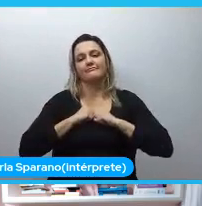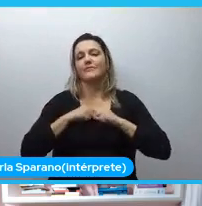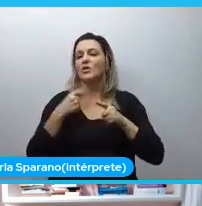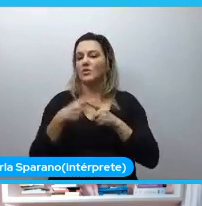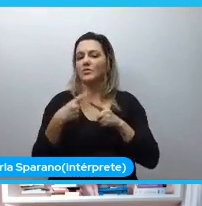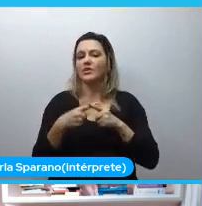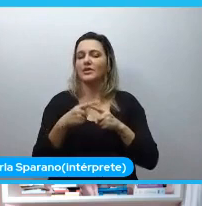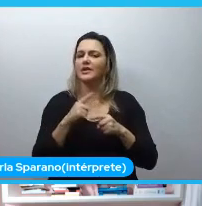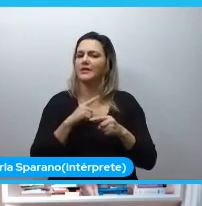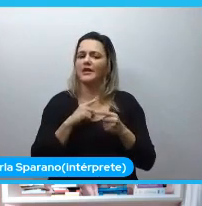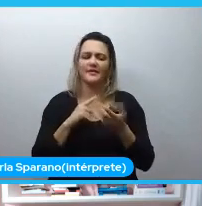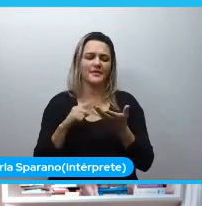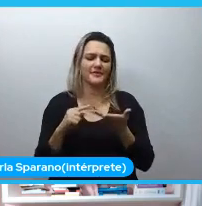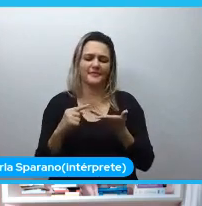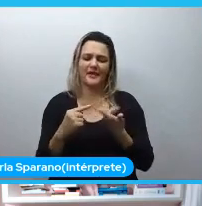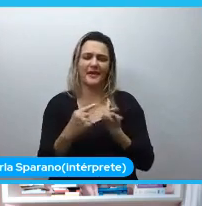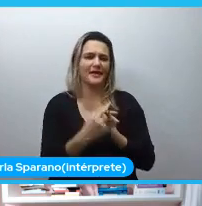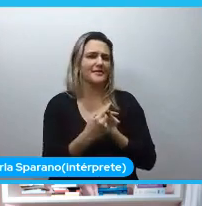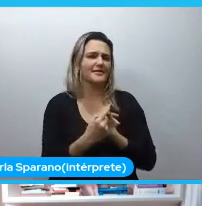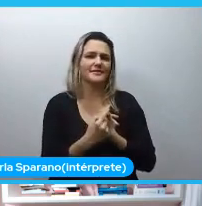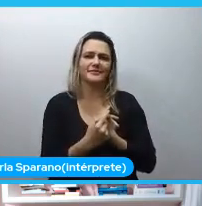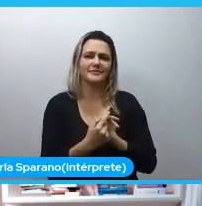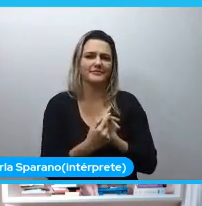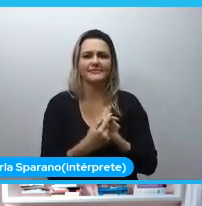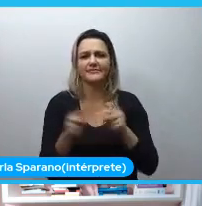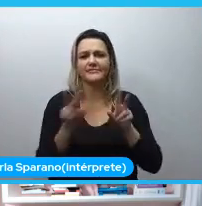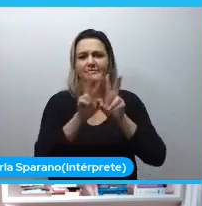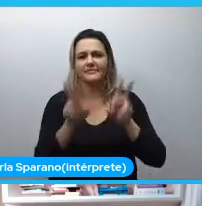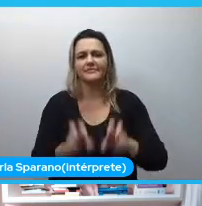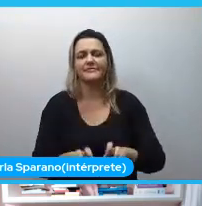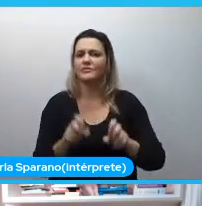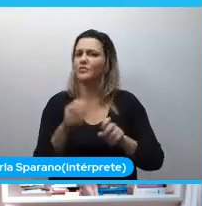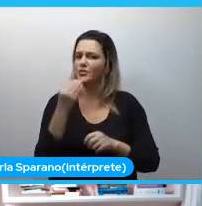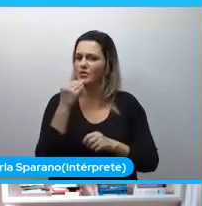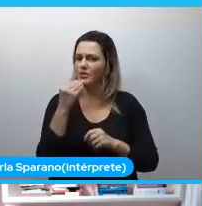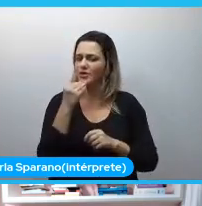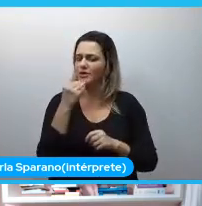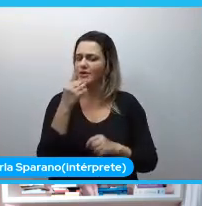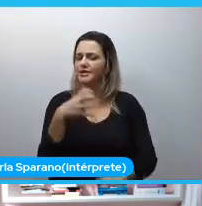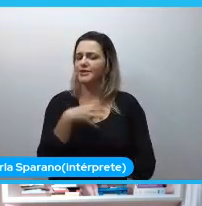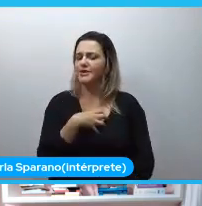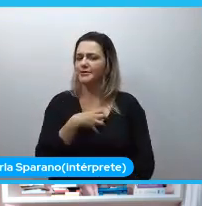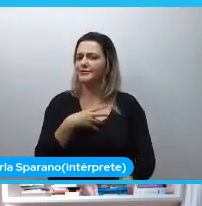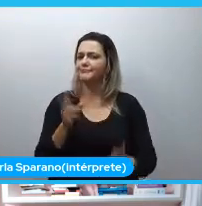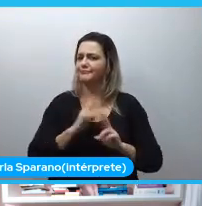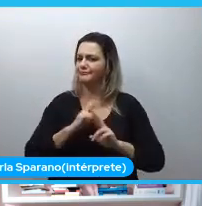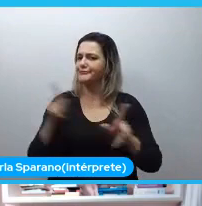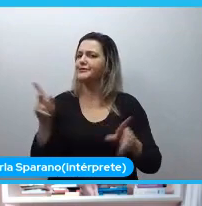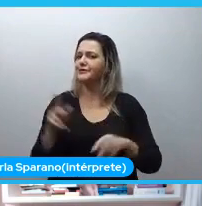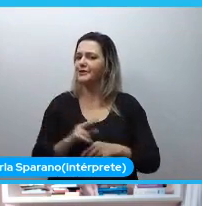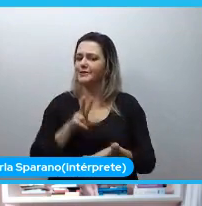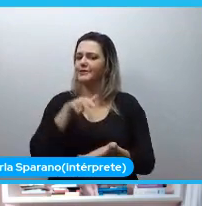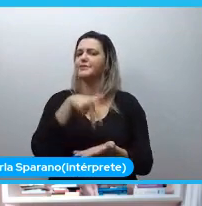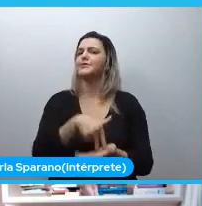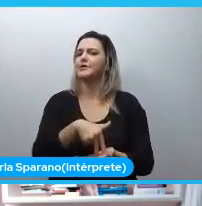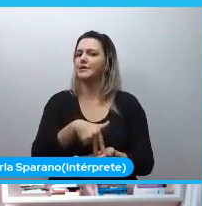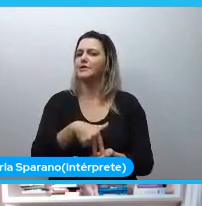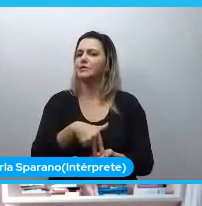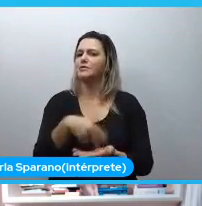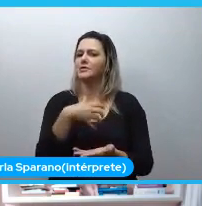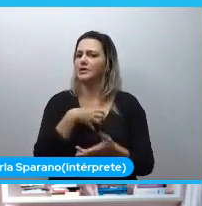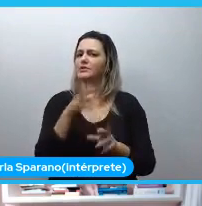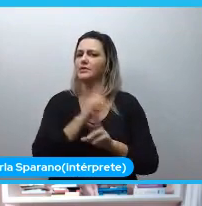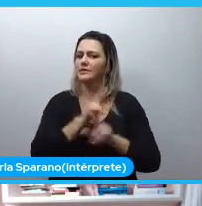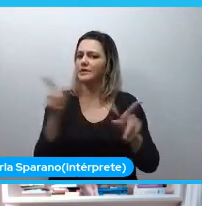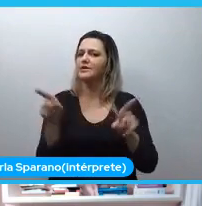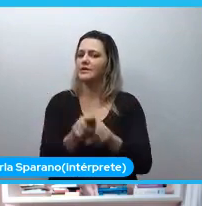realmente várias situações que eu acho que a gente poderia ter se portado de forma diferente que a gente poderia ter se posicionado de forma diferente e que